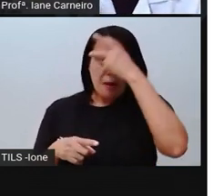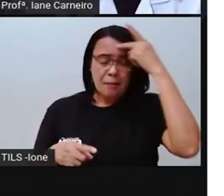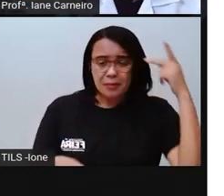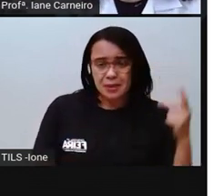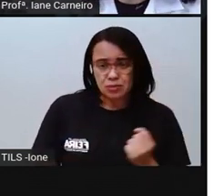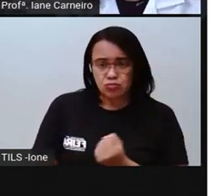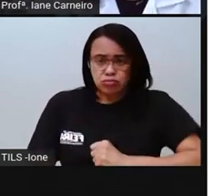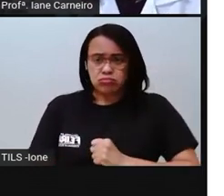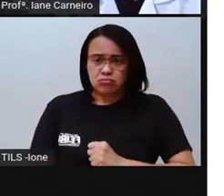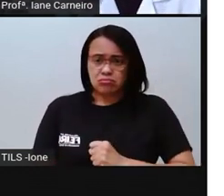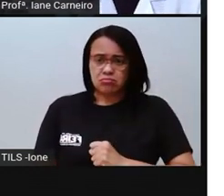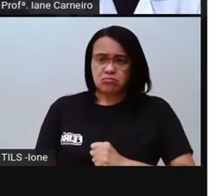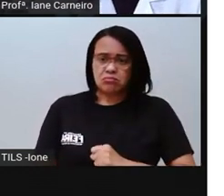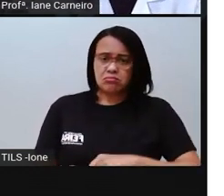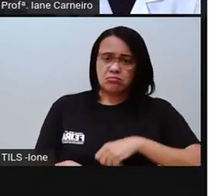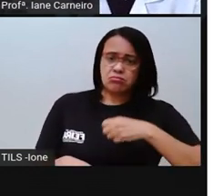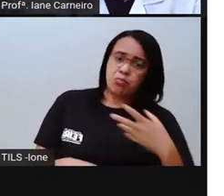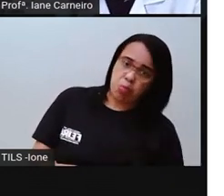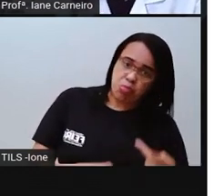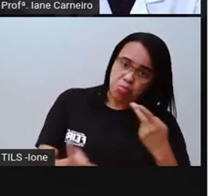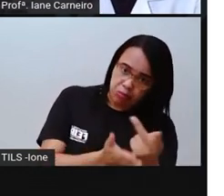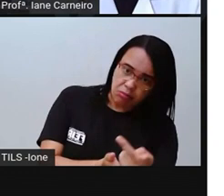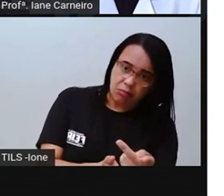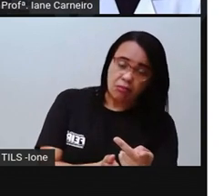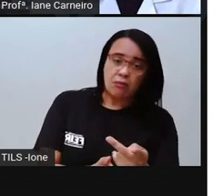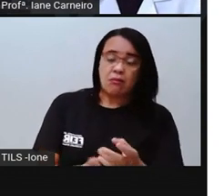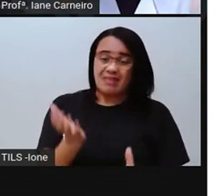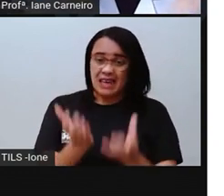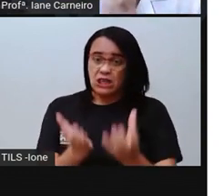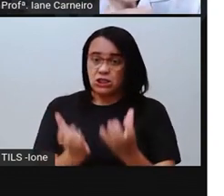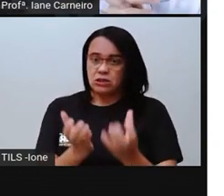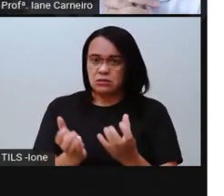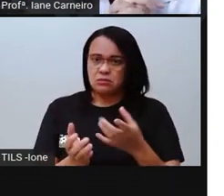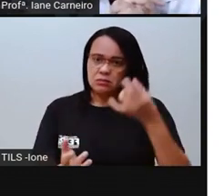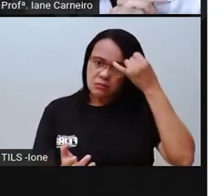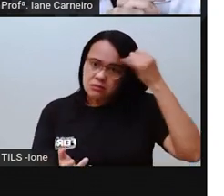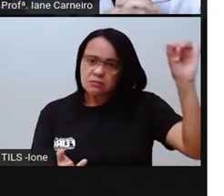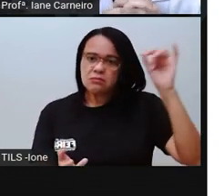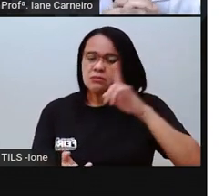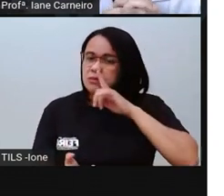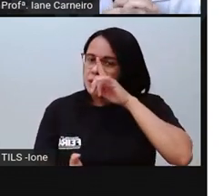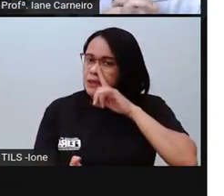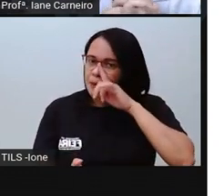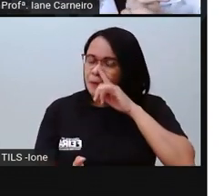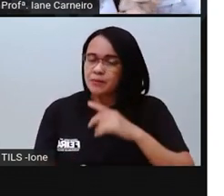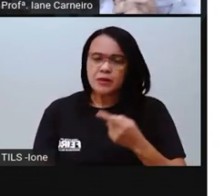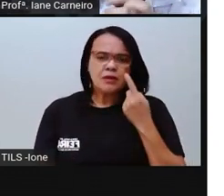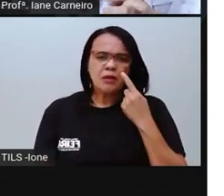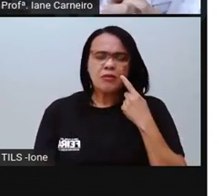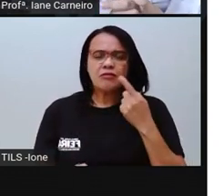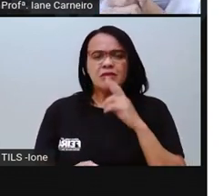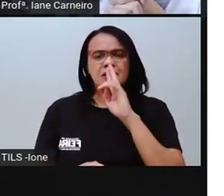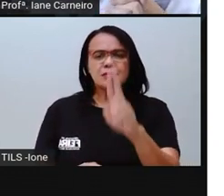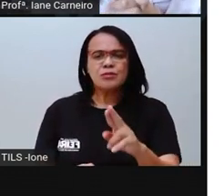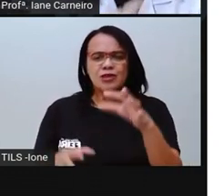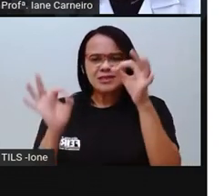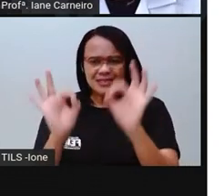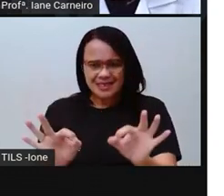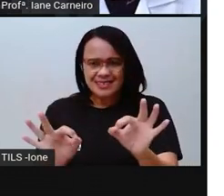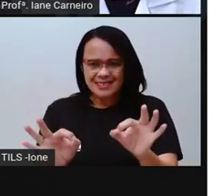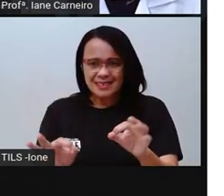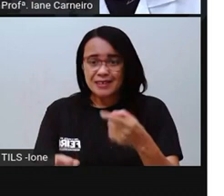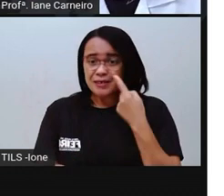sem querer. Tem que ter todo esse cuidado. Combinado? Vamos ver se nossas respostas estavam certas. Vocês acertaram aí? E